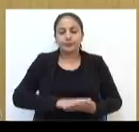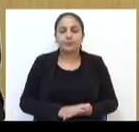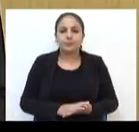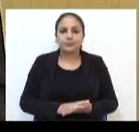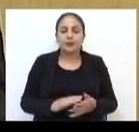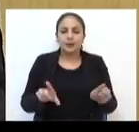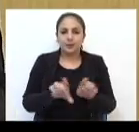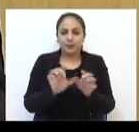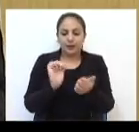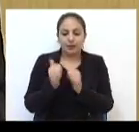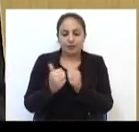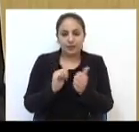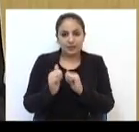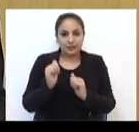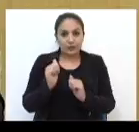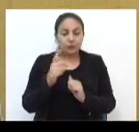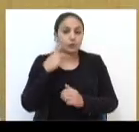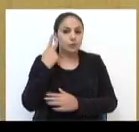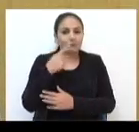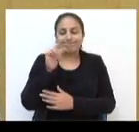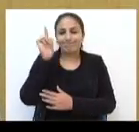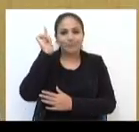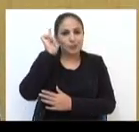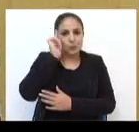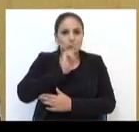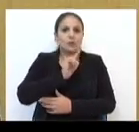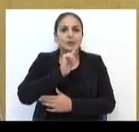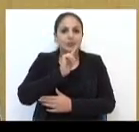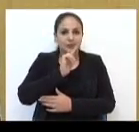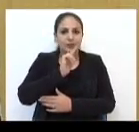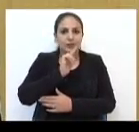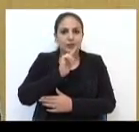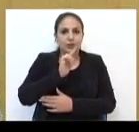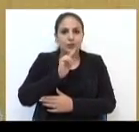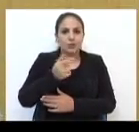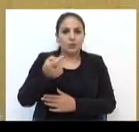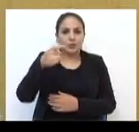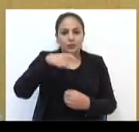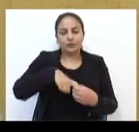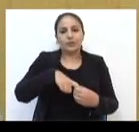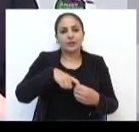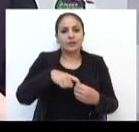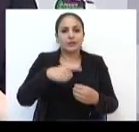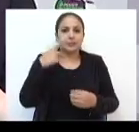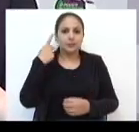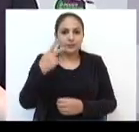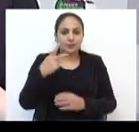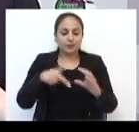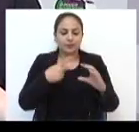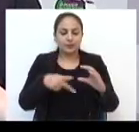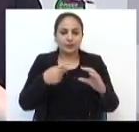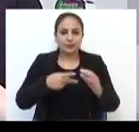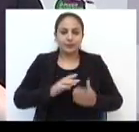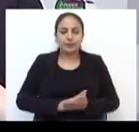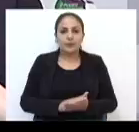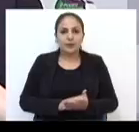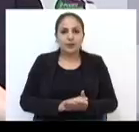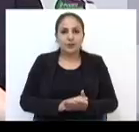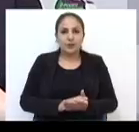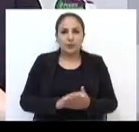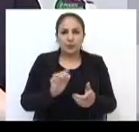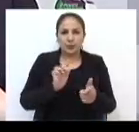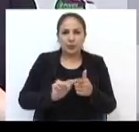a avaliação dos políticos que não conseguiram alcançar a reeleição no legislativo. O problema da própria